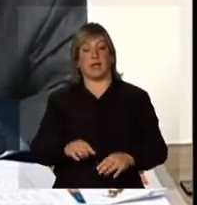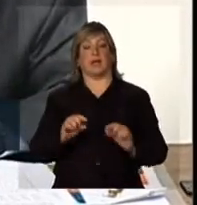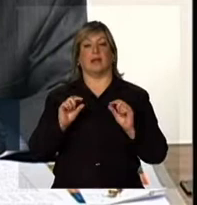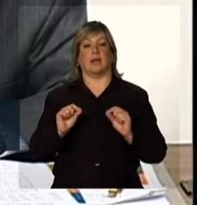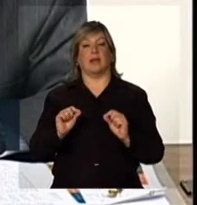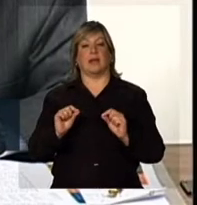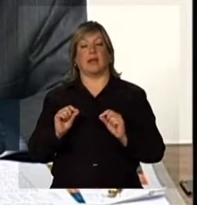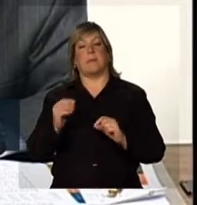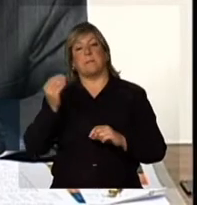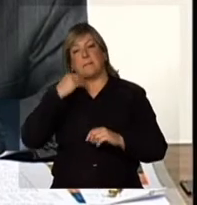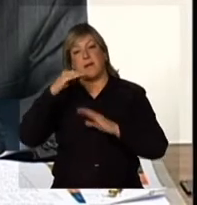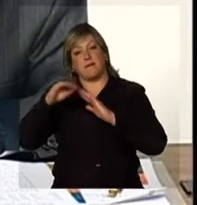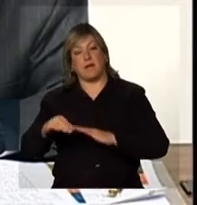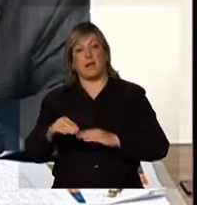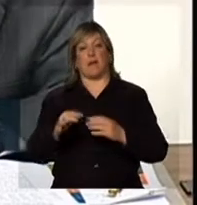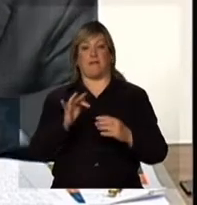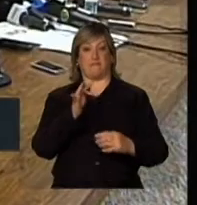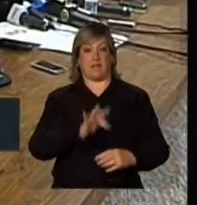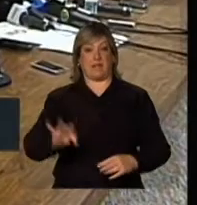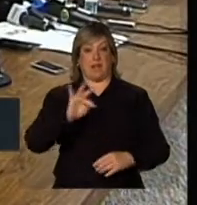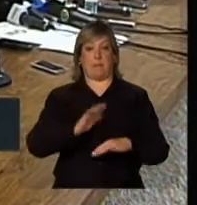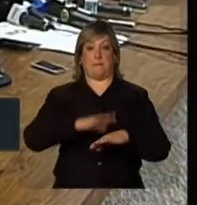das rodovias federais.